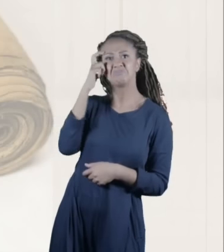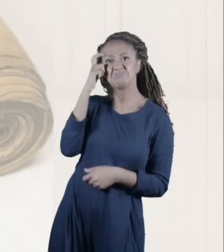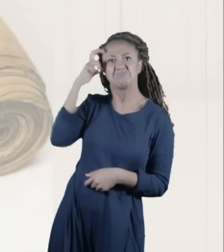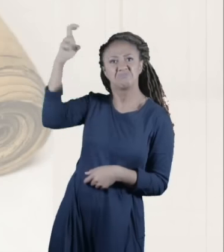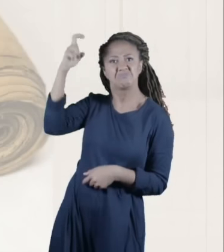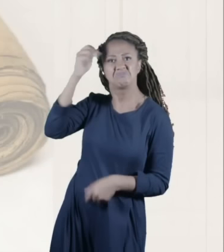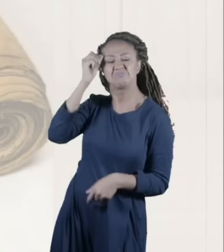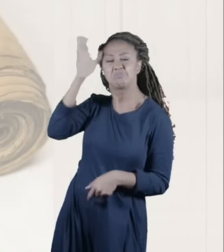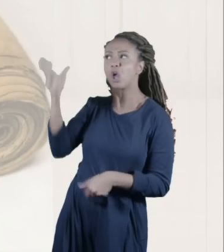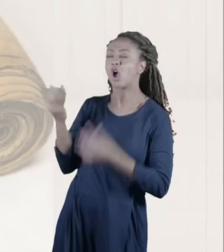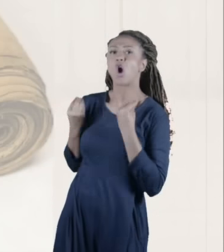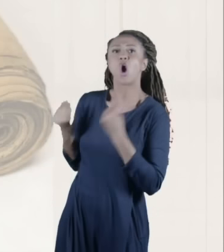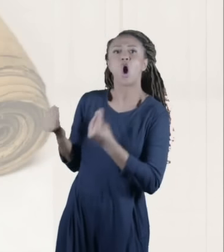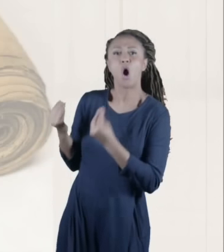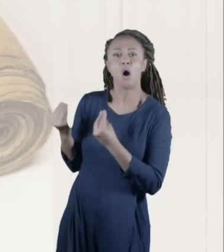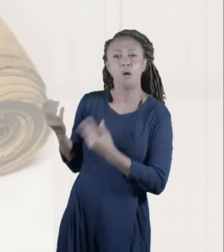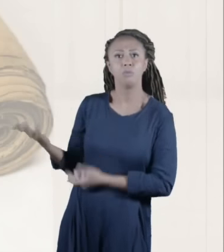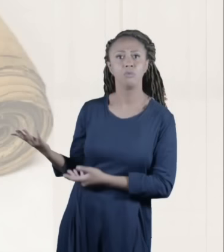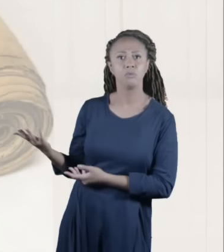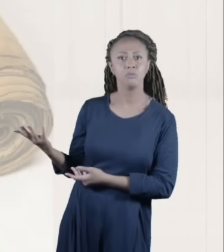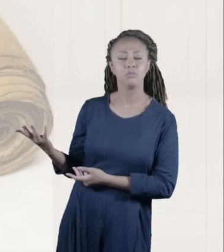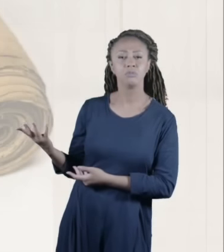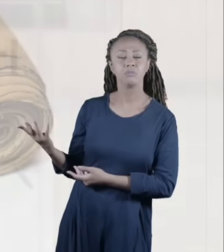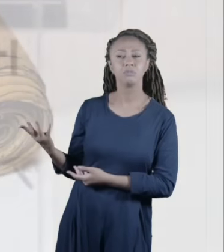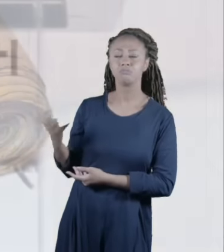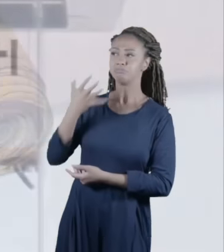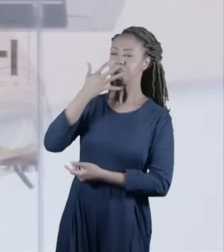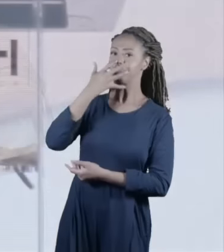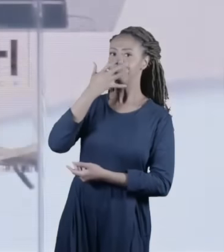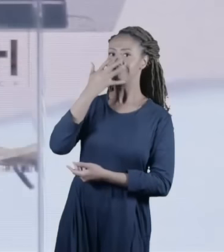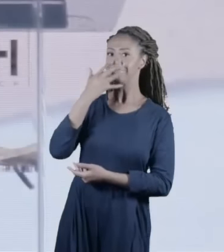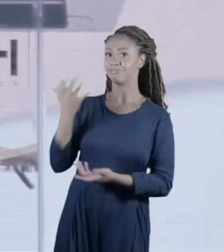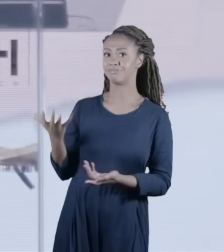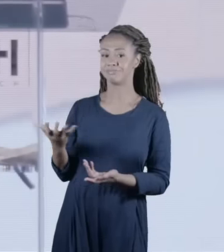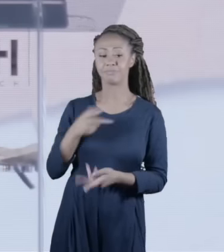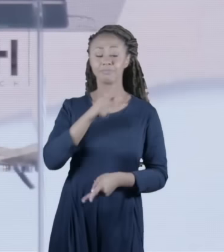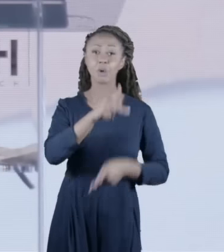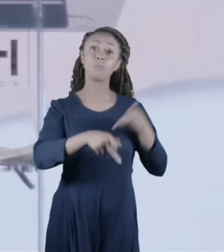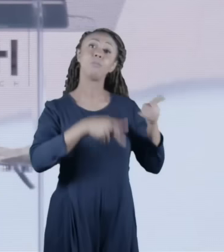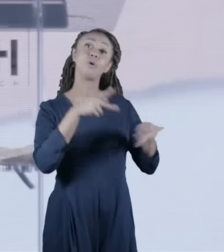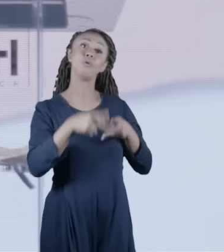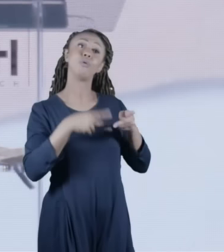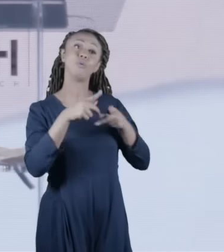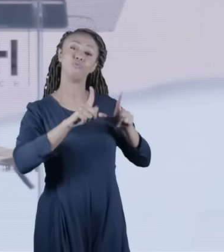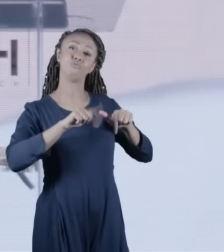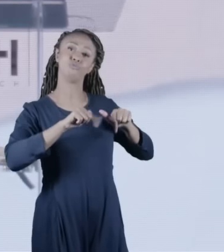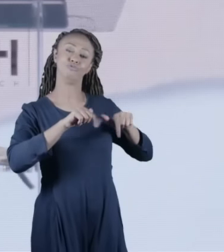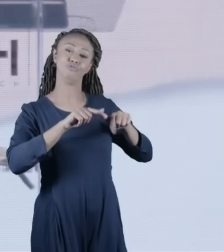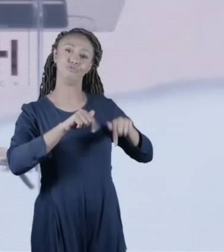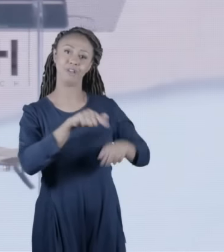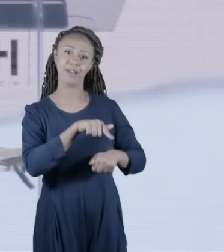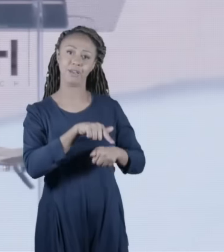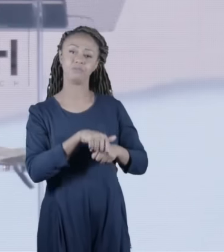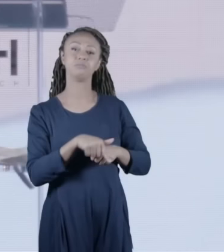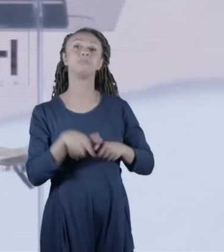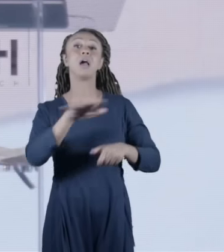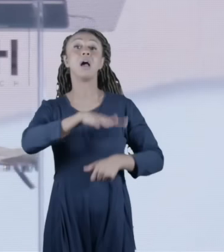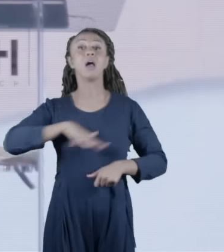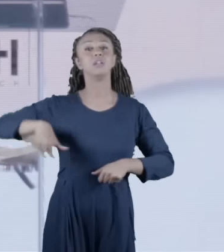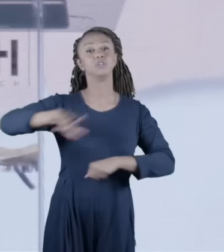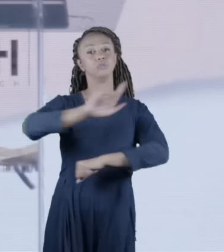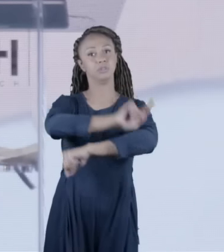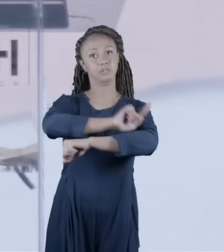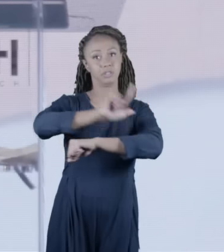sabedoria e estas maravilhas quer dizer a pátria dele é o povo de Israel mais especificamente a Galileia nesse